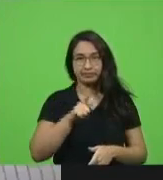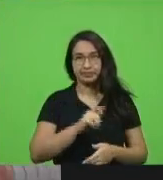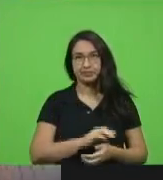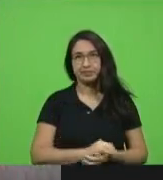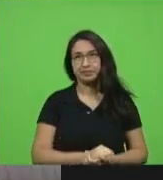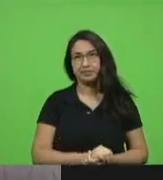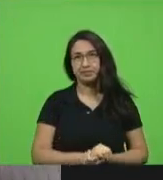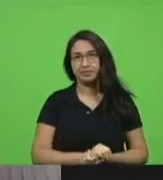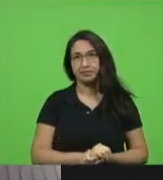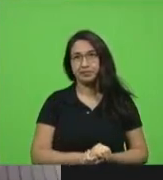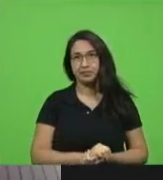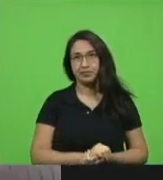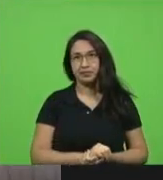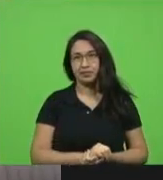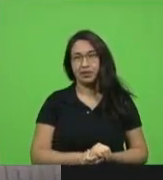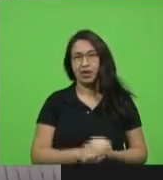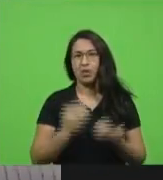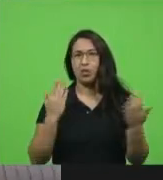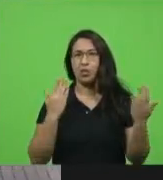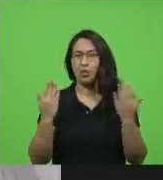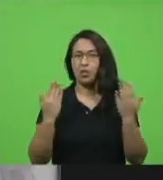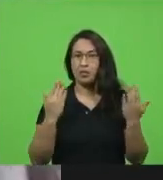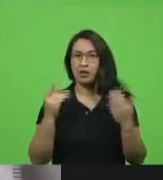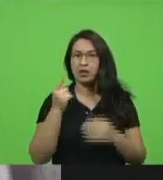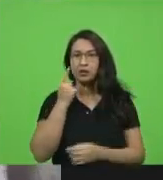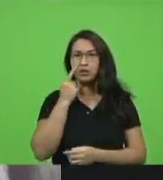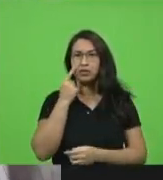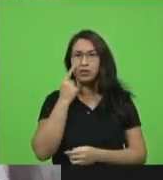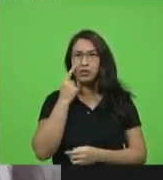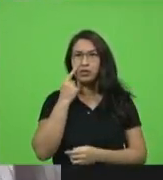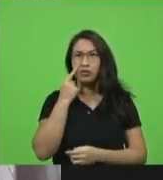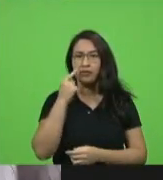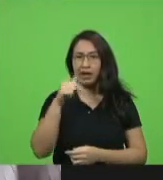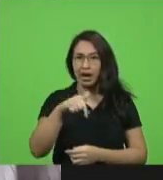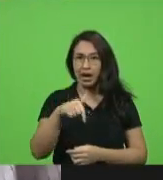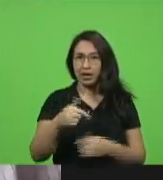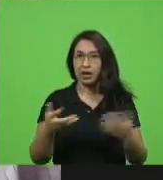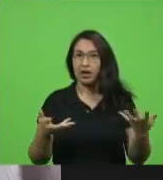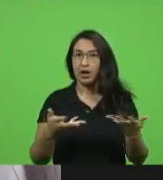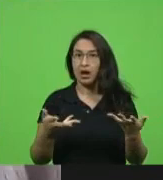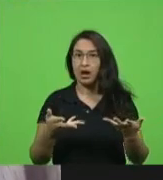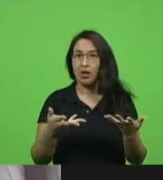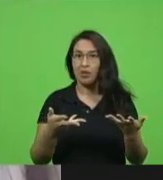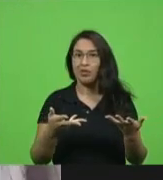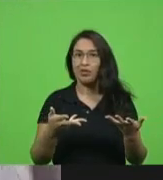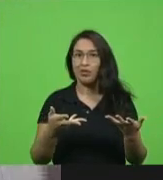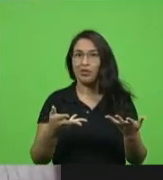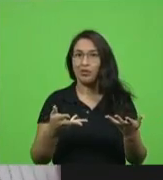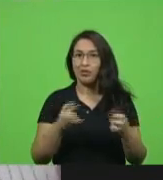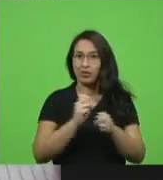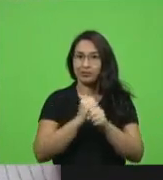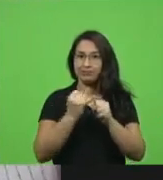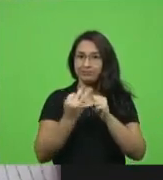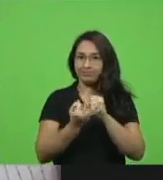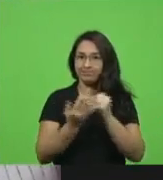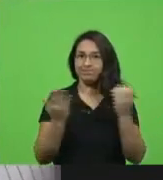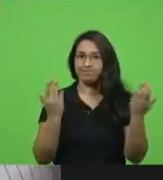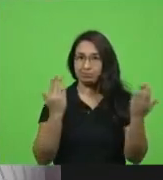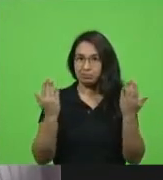eu faço essa comparação para ver o momento que nós estamos vivendo com a covid-19